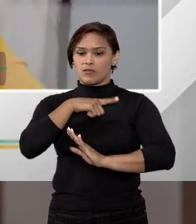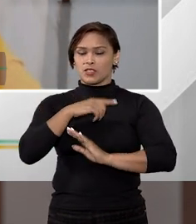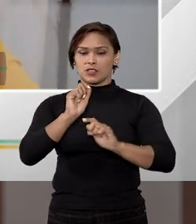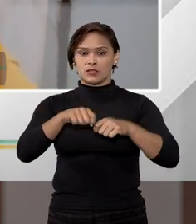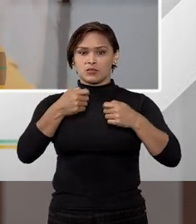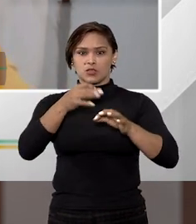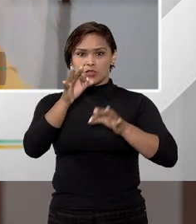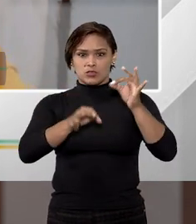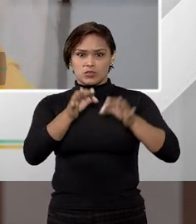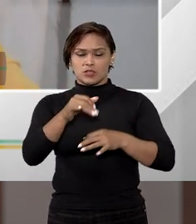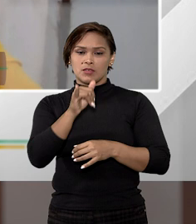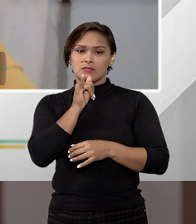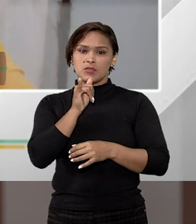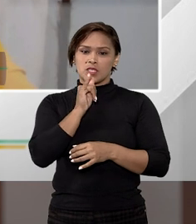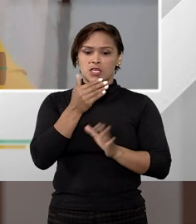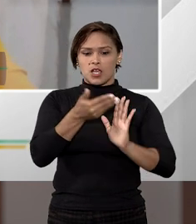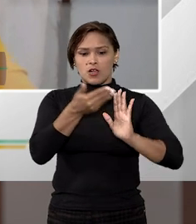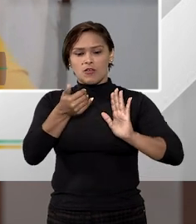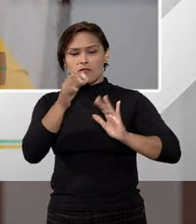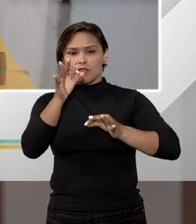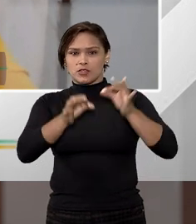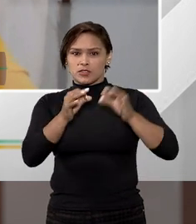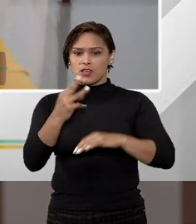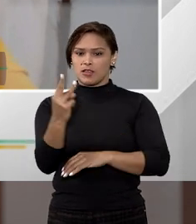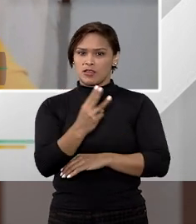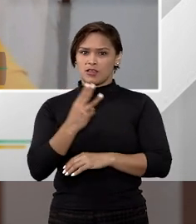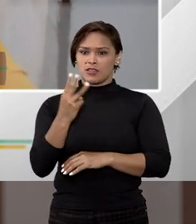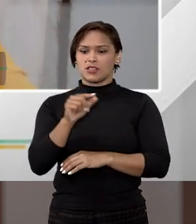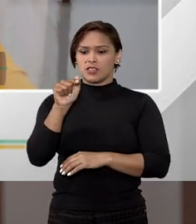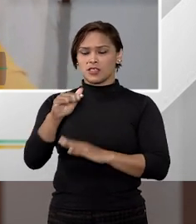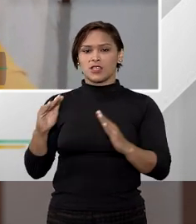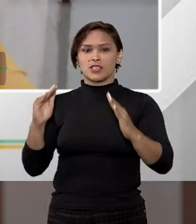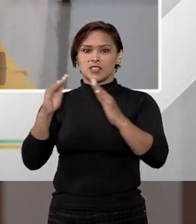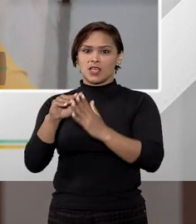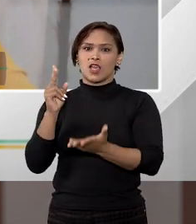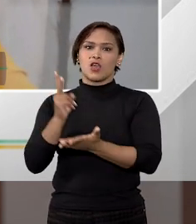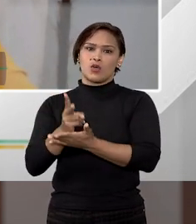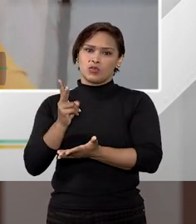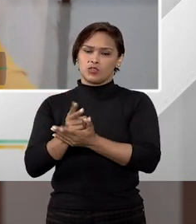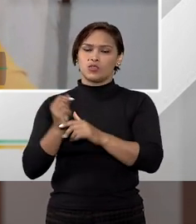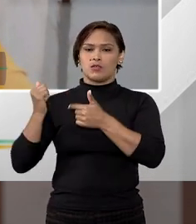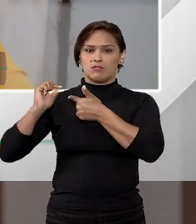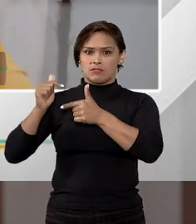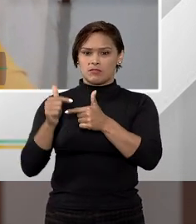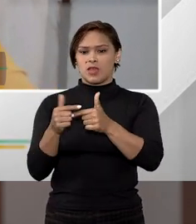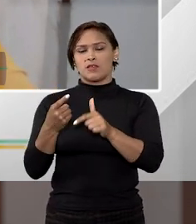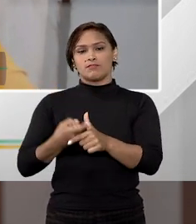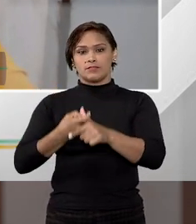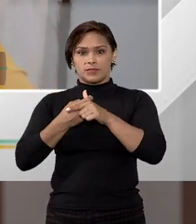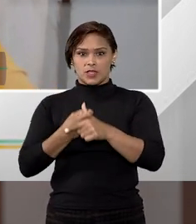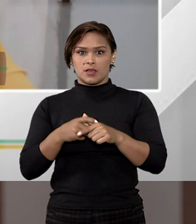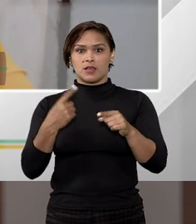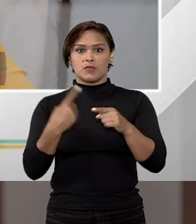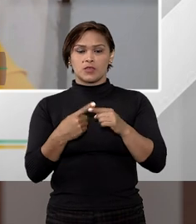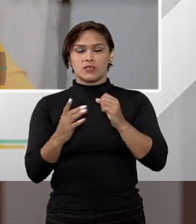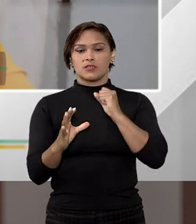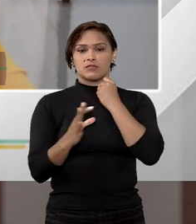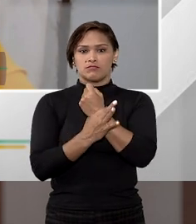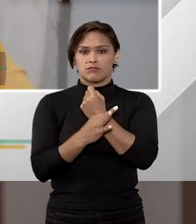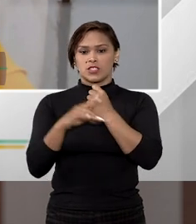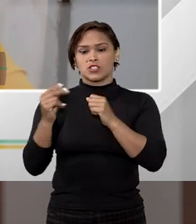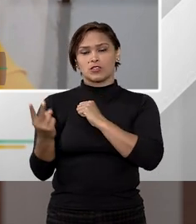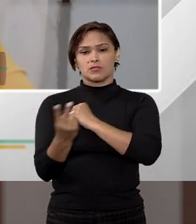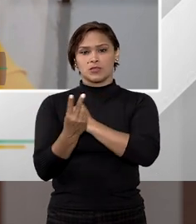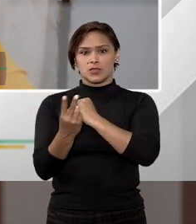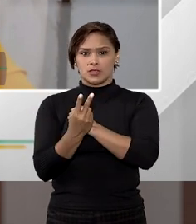dentro do Poder Judiciário, por exemplo, ou fora dele, há terceiros, que este bem continua sendo um bem impenhorável. Portanto, a garantia